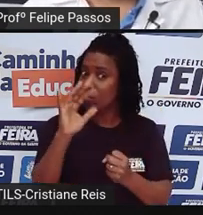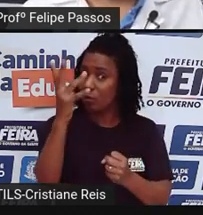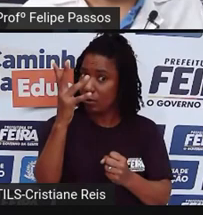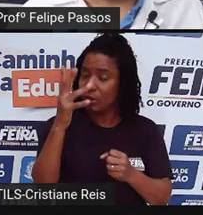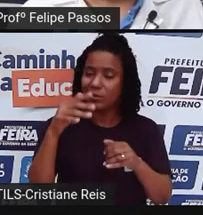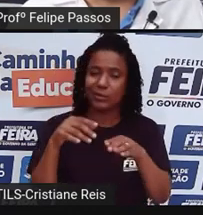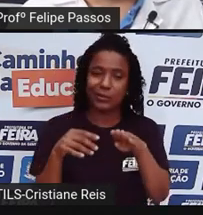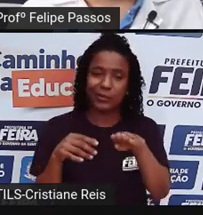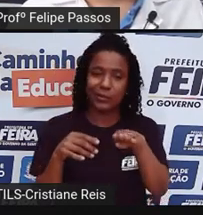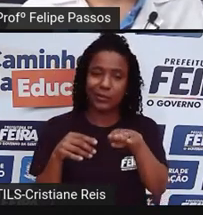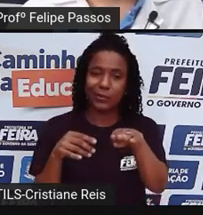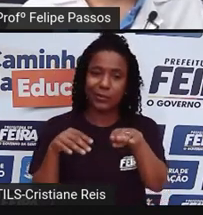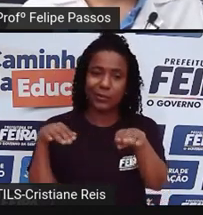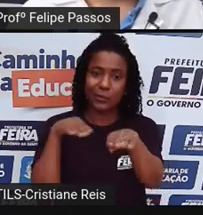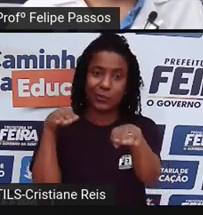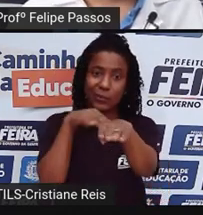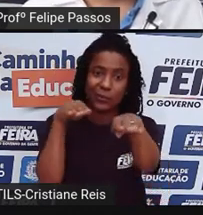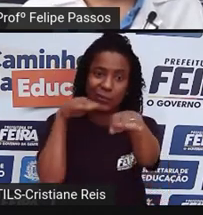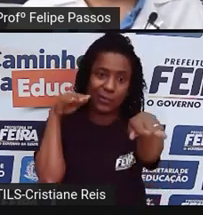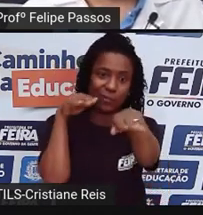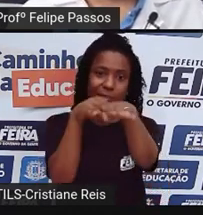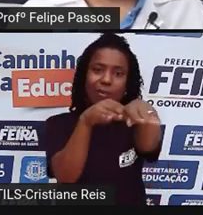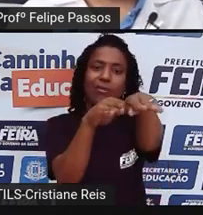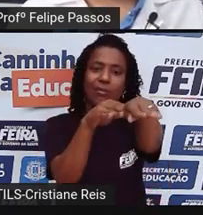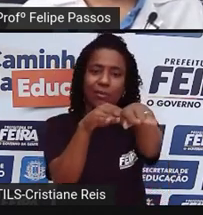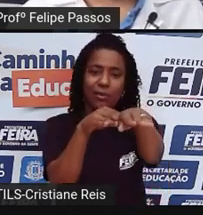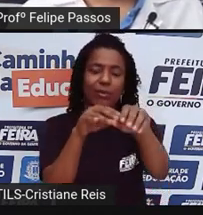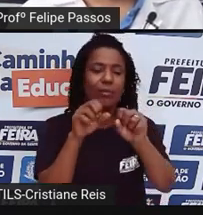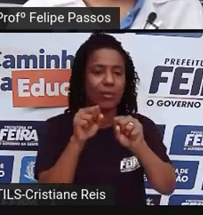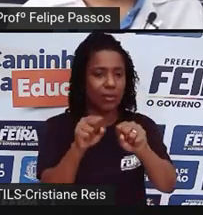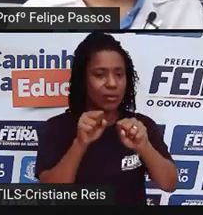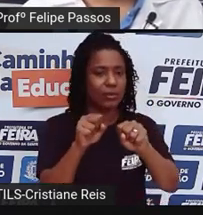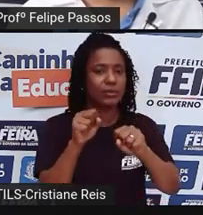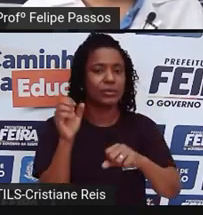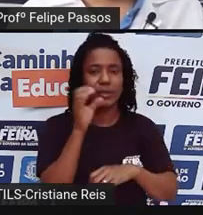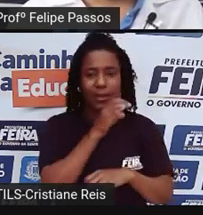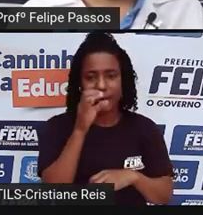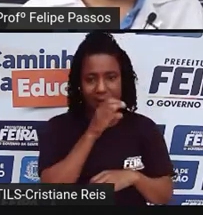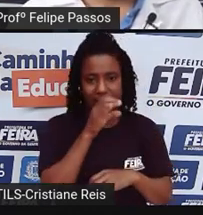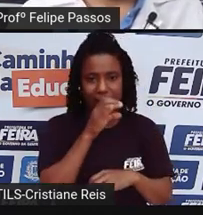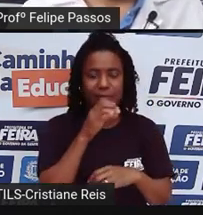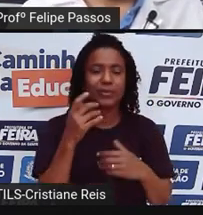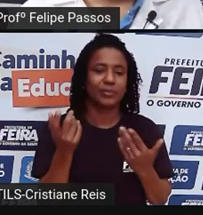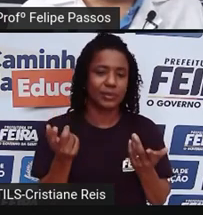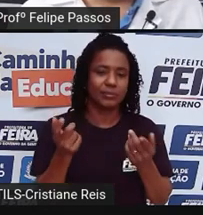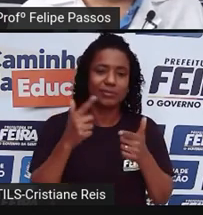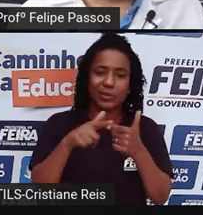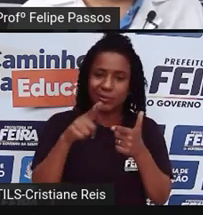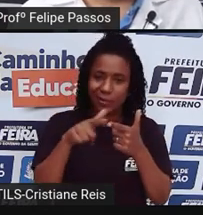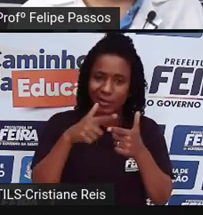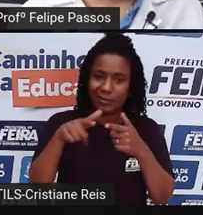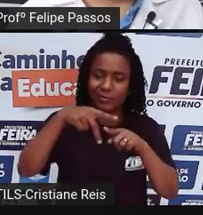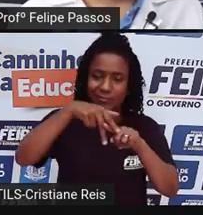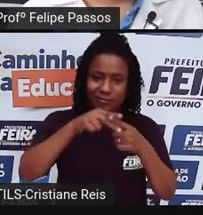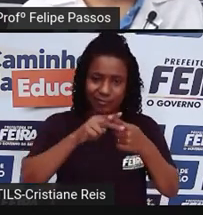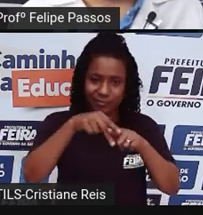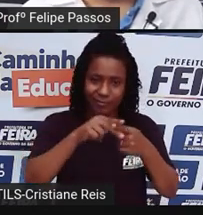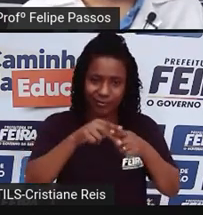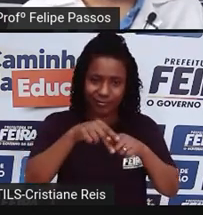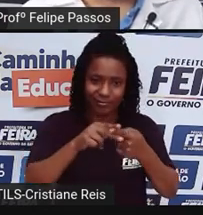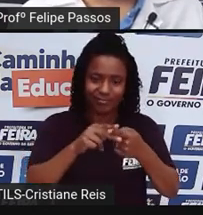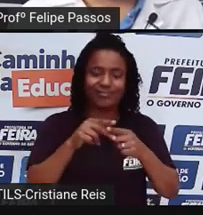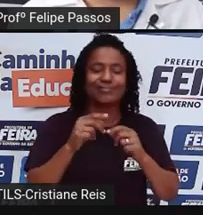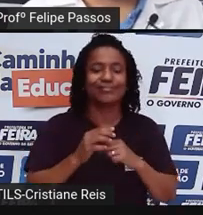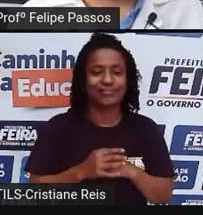ingestão de álcool, quarto lugar, defeito mecânico no veículo, quinto lugar, não guardar distância de